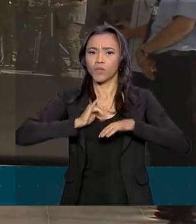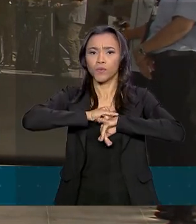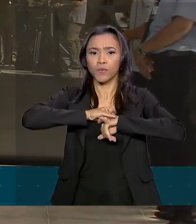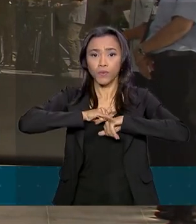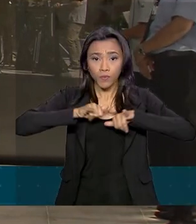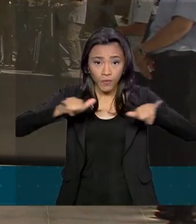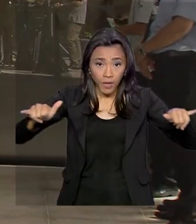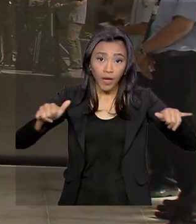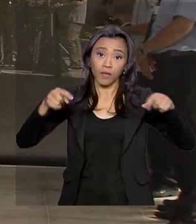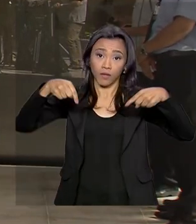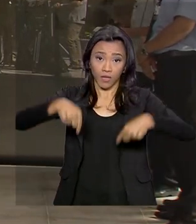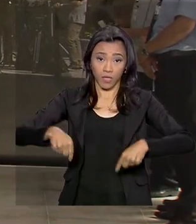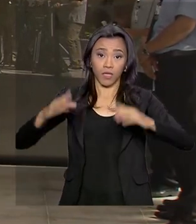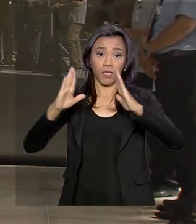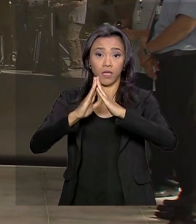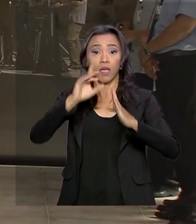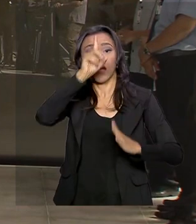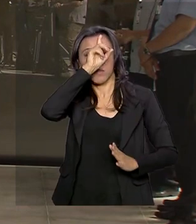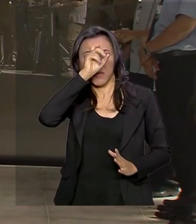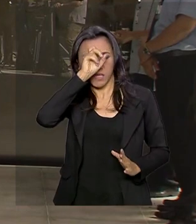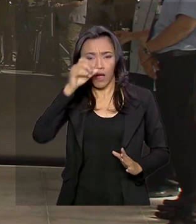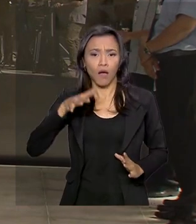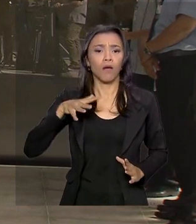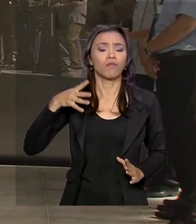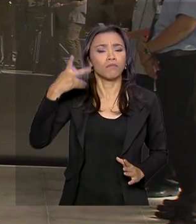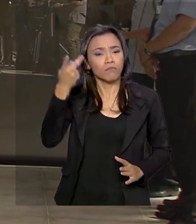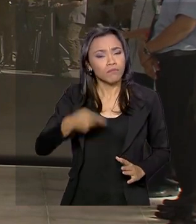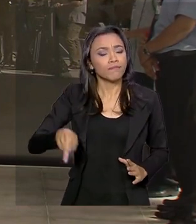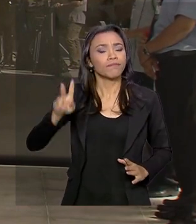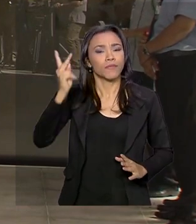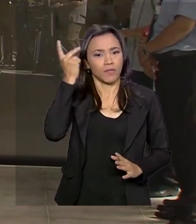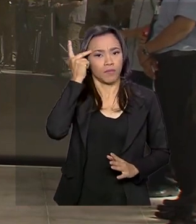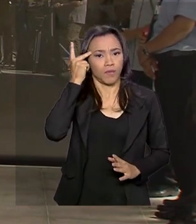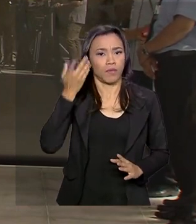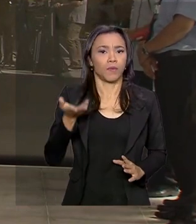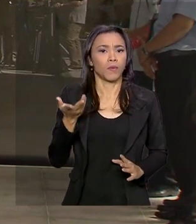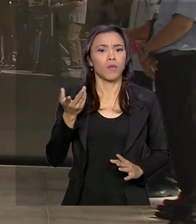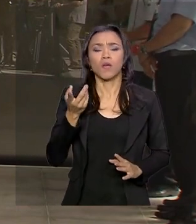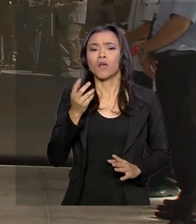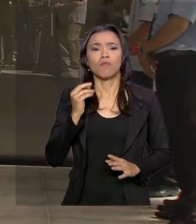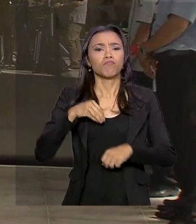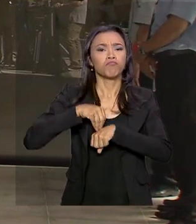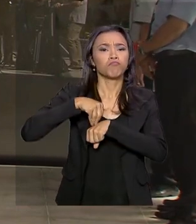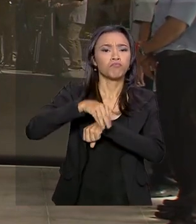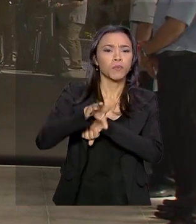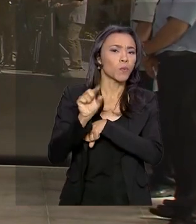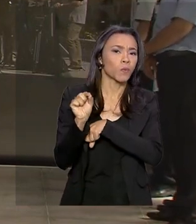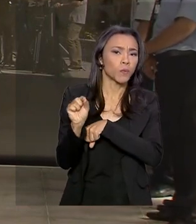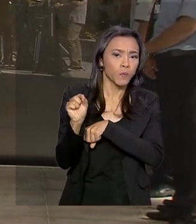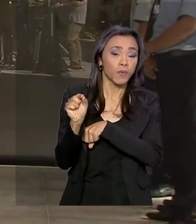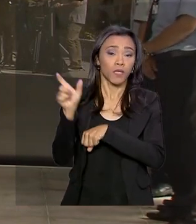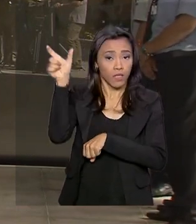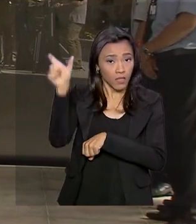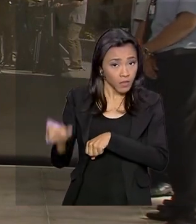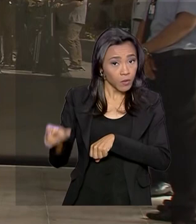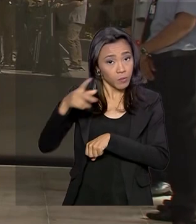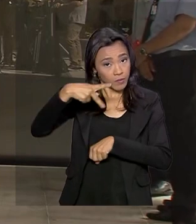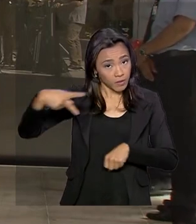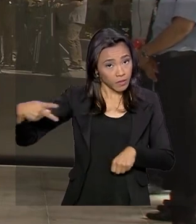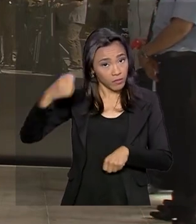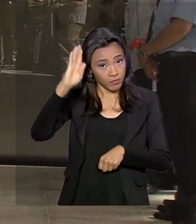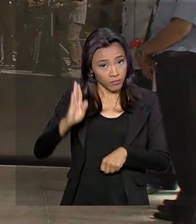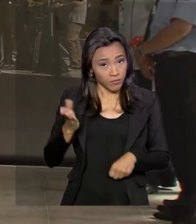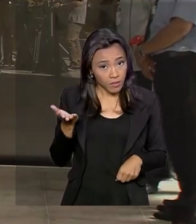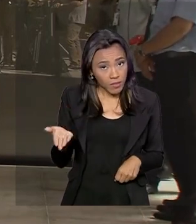Vila Nova Estarna, aqui na zona sul da capital paulista, informa que o presidente da república permanece